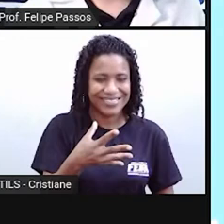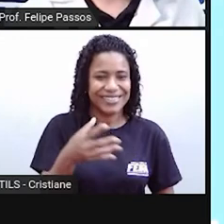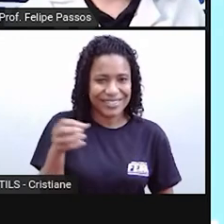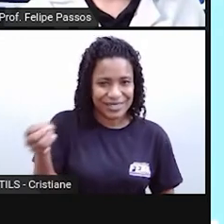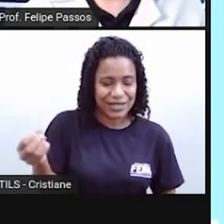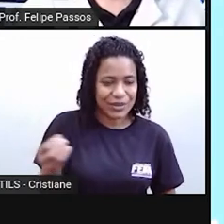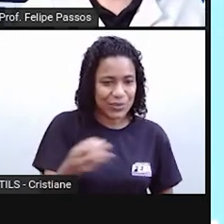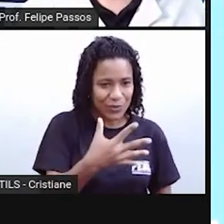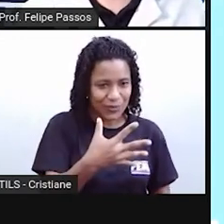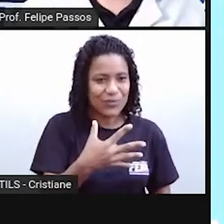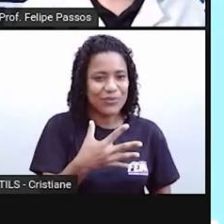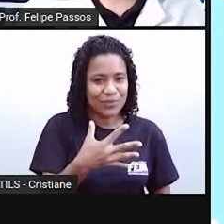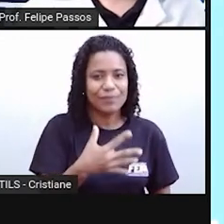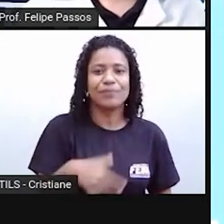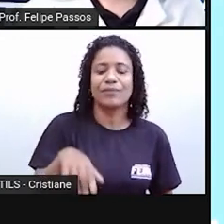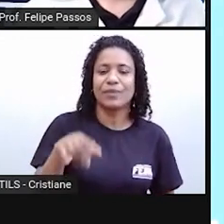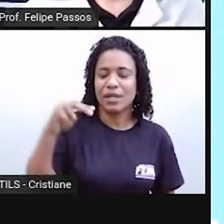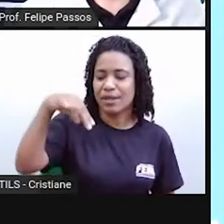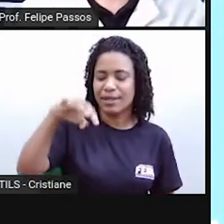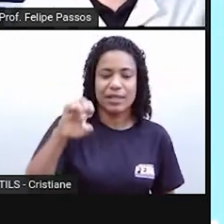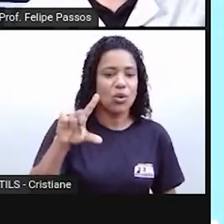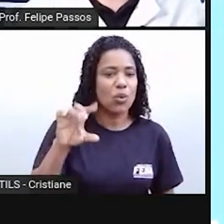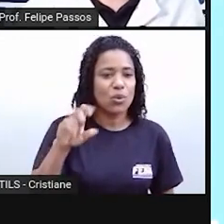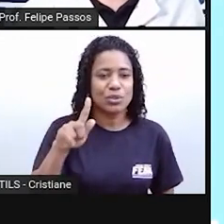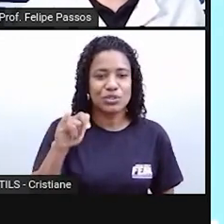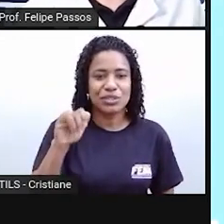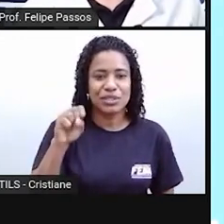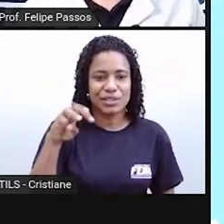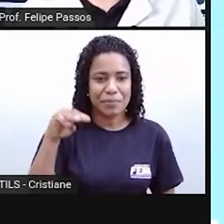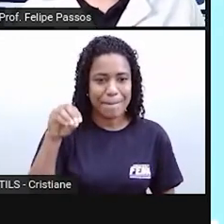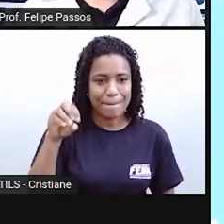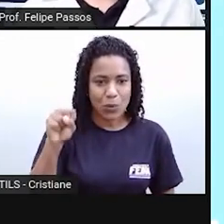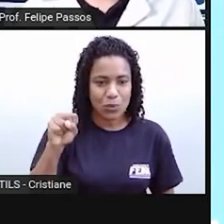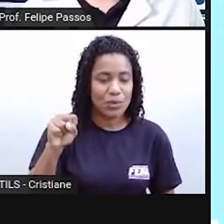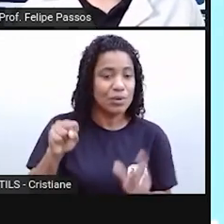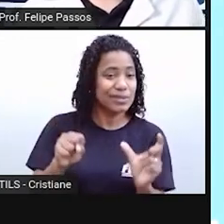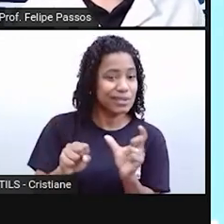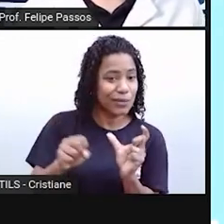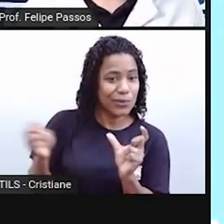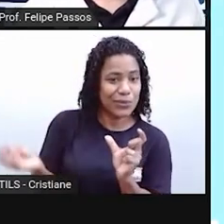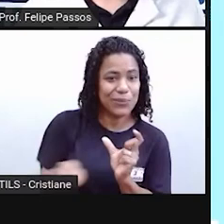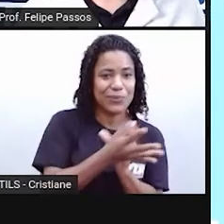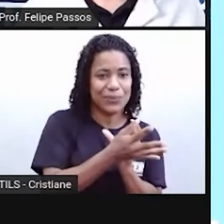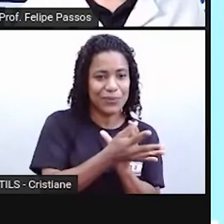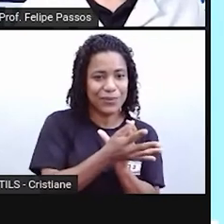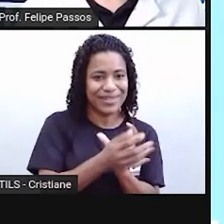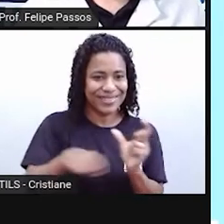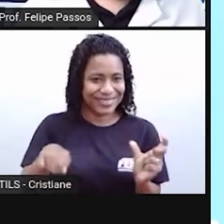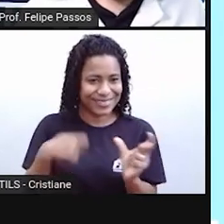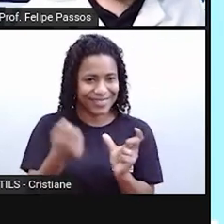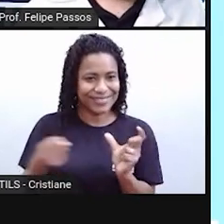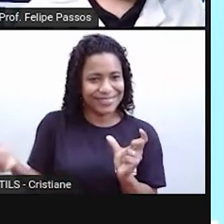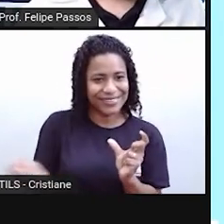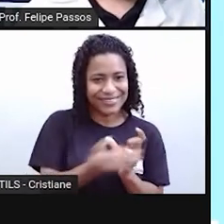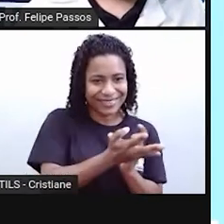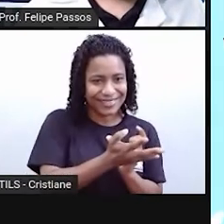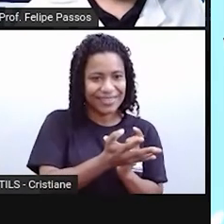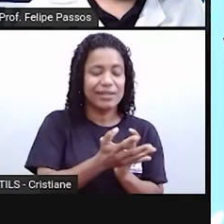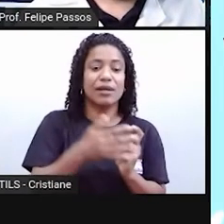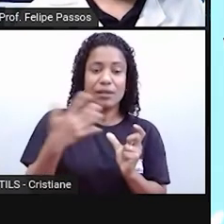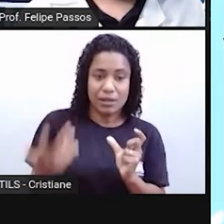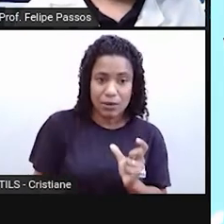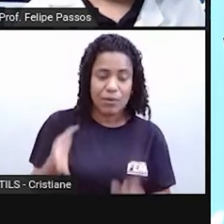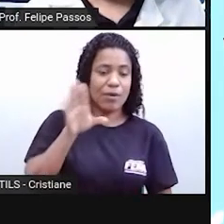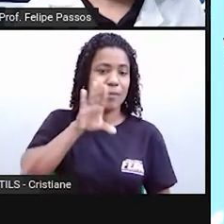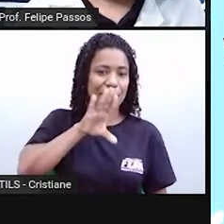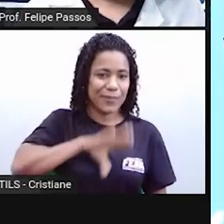recente. Então, o neologismo são palavras que foram criadas no dia a dia. O aportuguesamento,